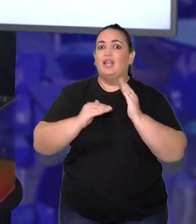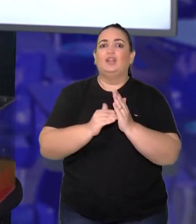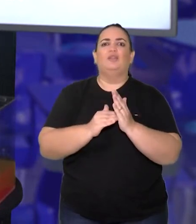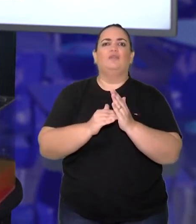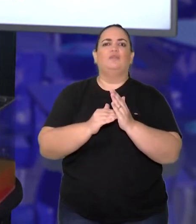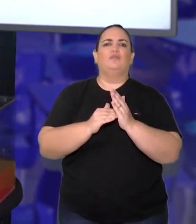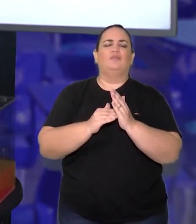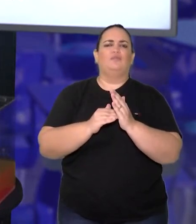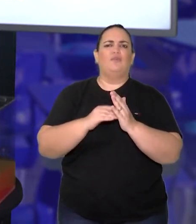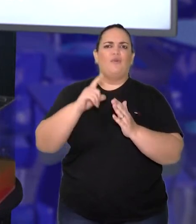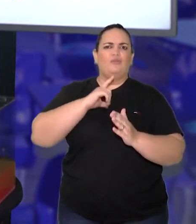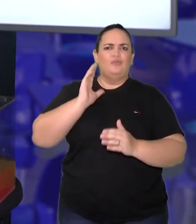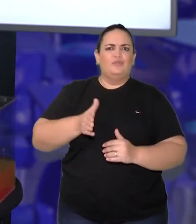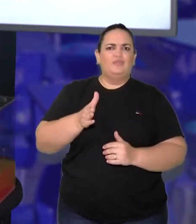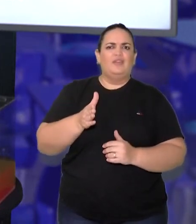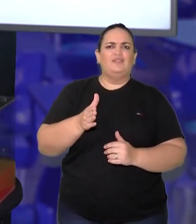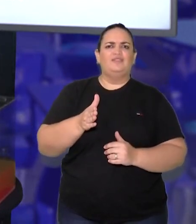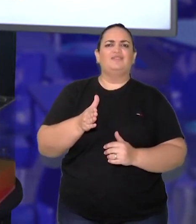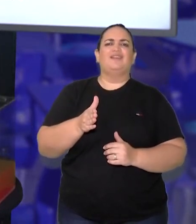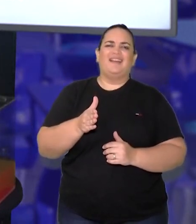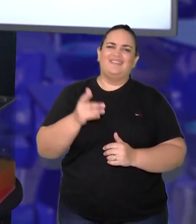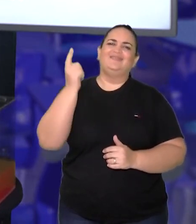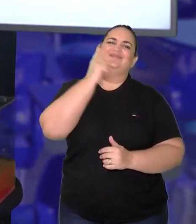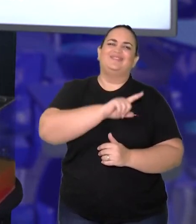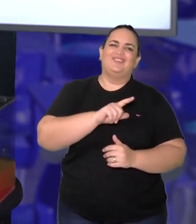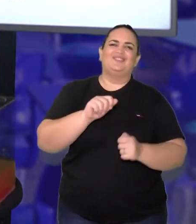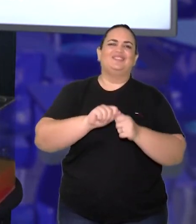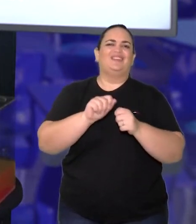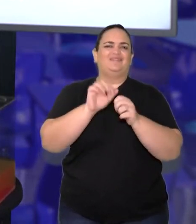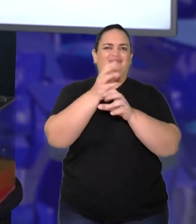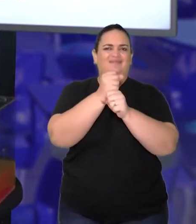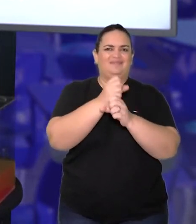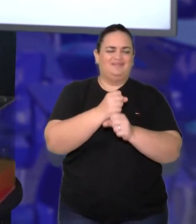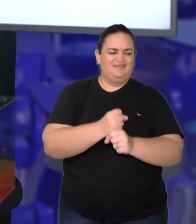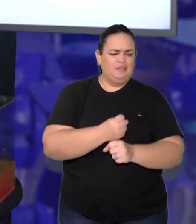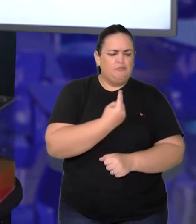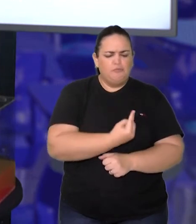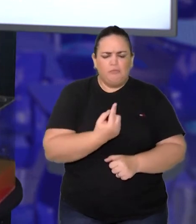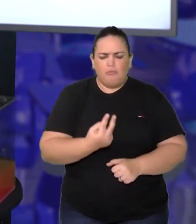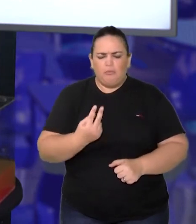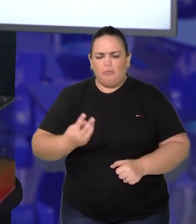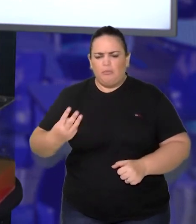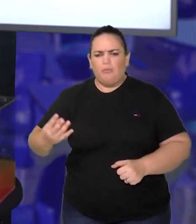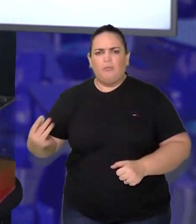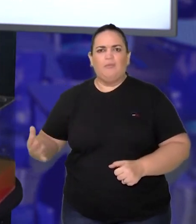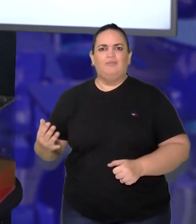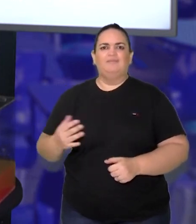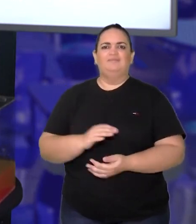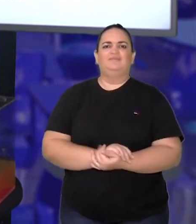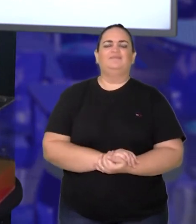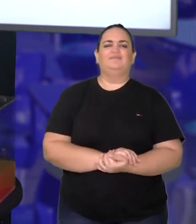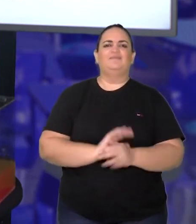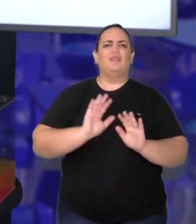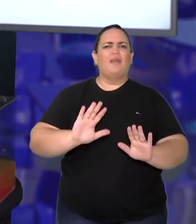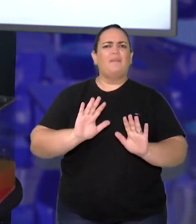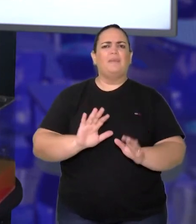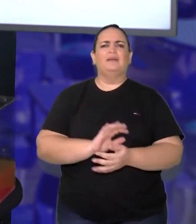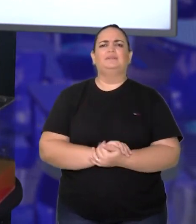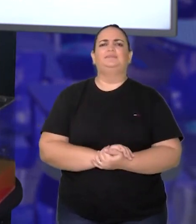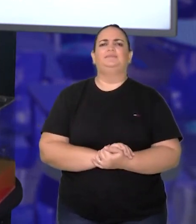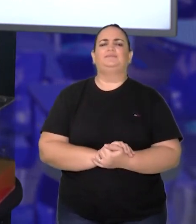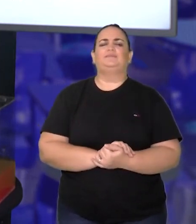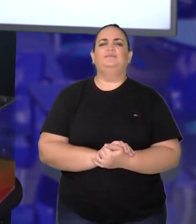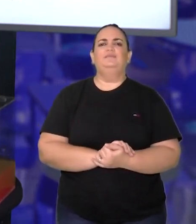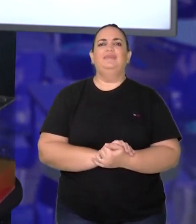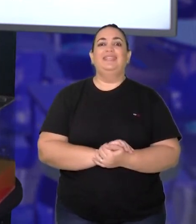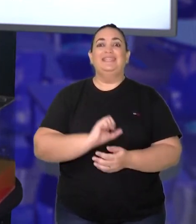existem na imagem, a gente consegue calcular contando um por um, tá certo? Mas, se a gente for ver agora a